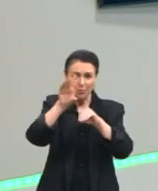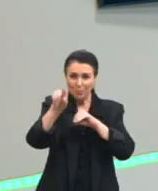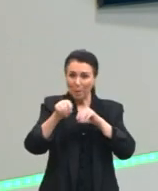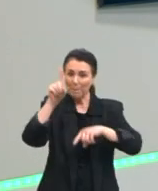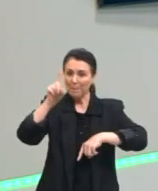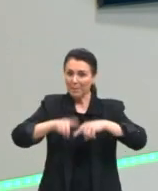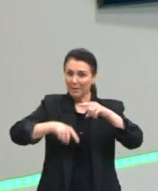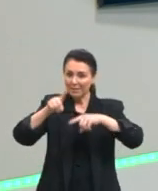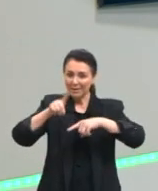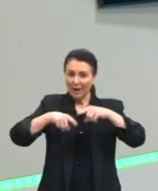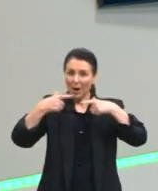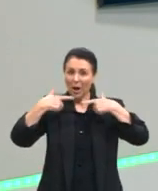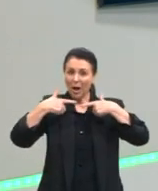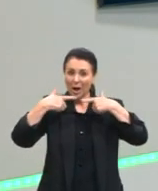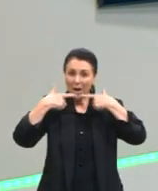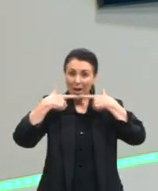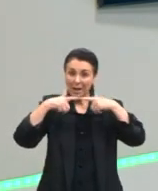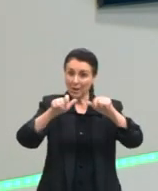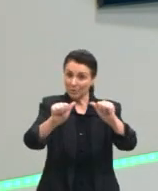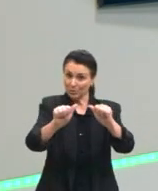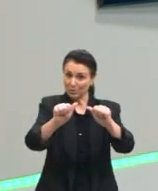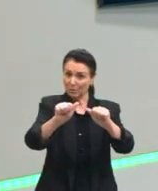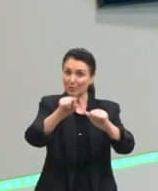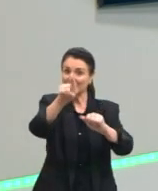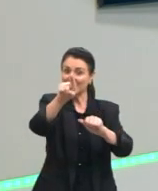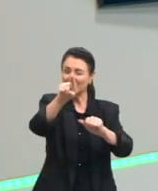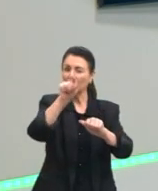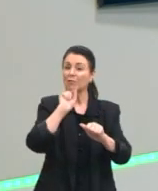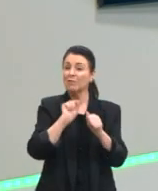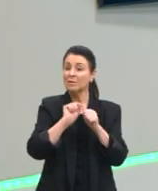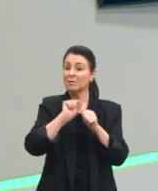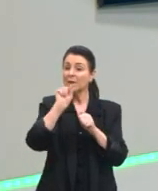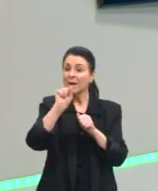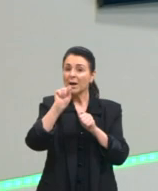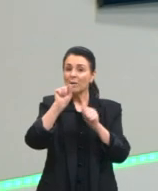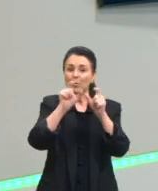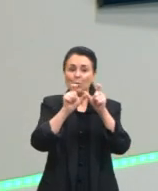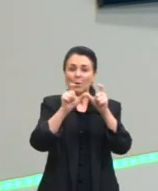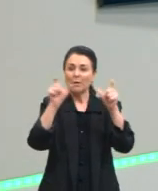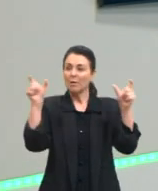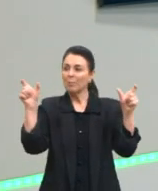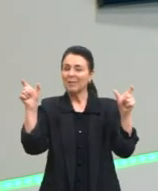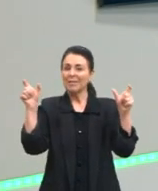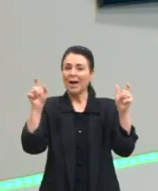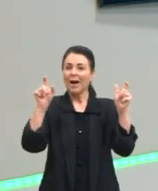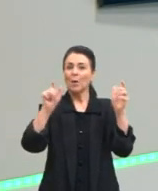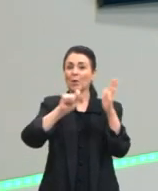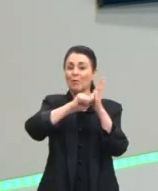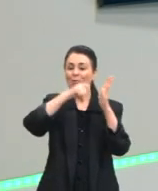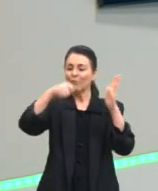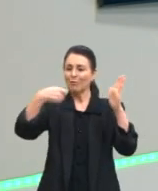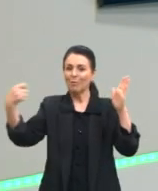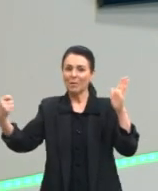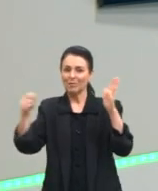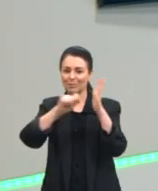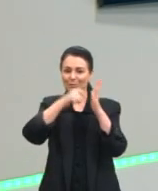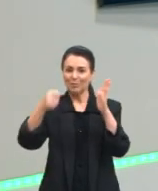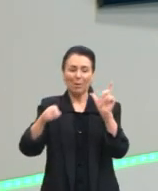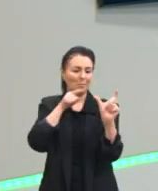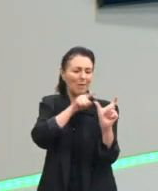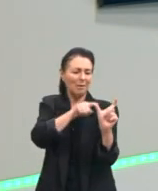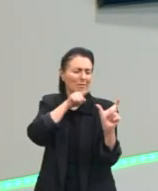Vocês vão aumentar o vocabulário e o conhecimento de vocês. Maneiras de se fazer isso?